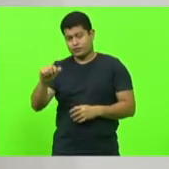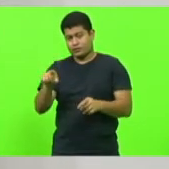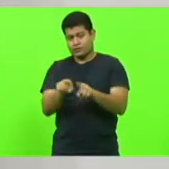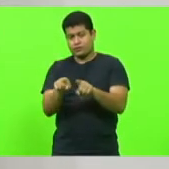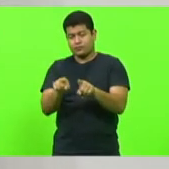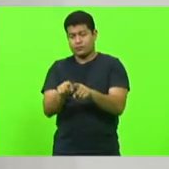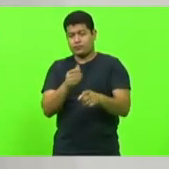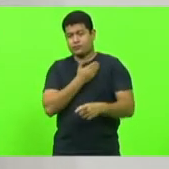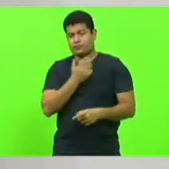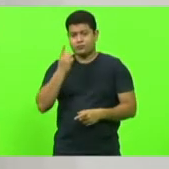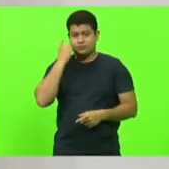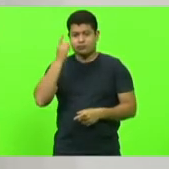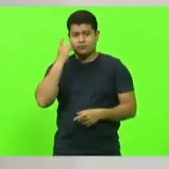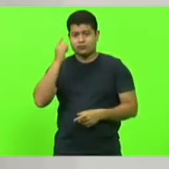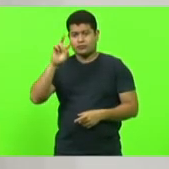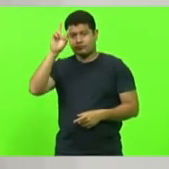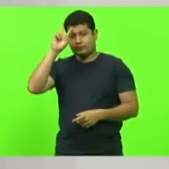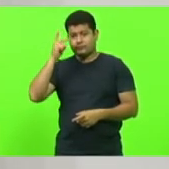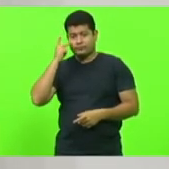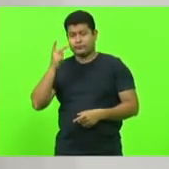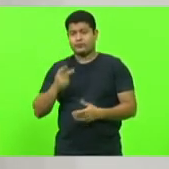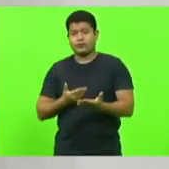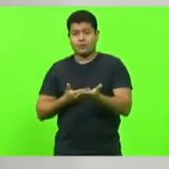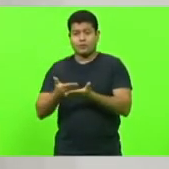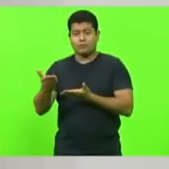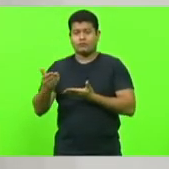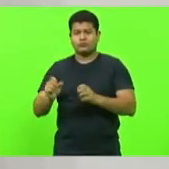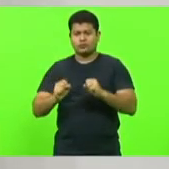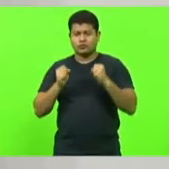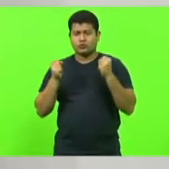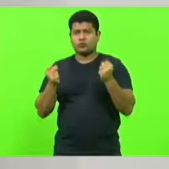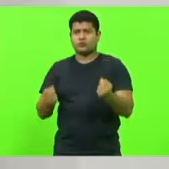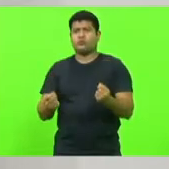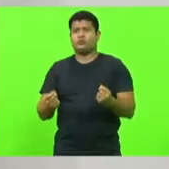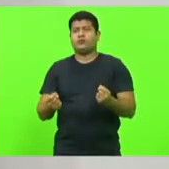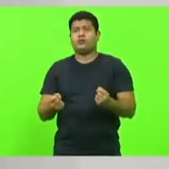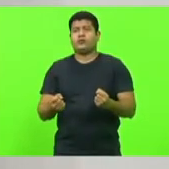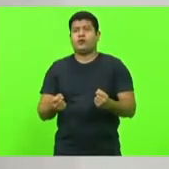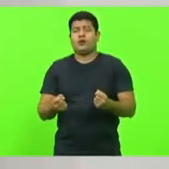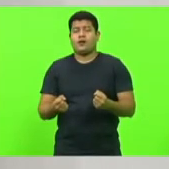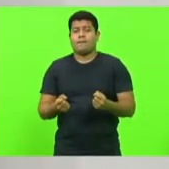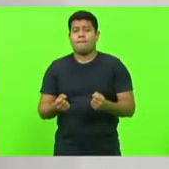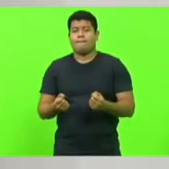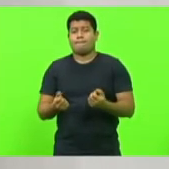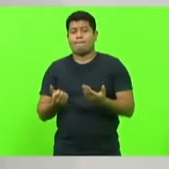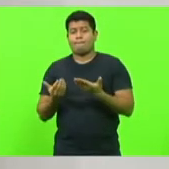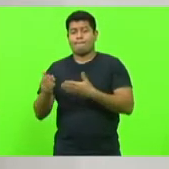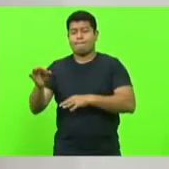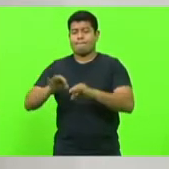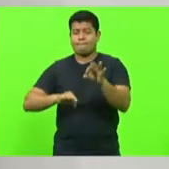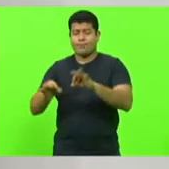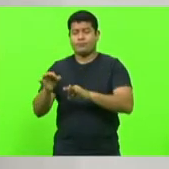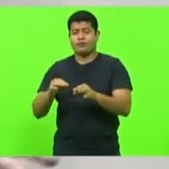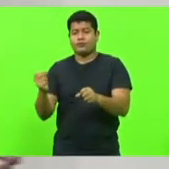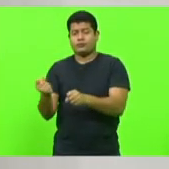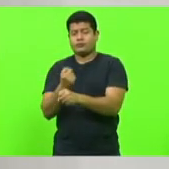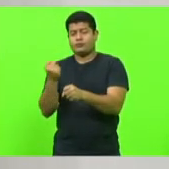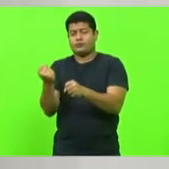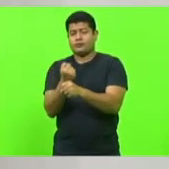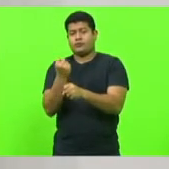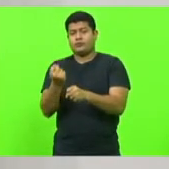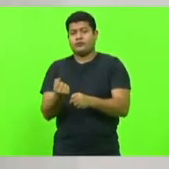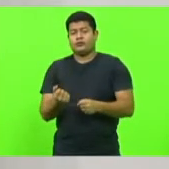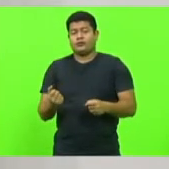Milton Obos, que, desde o início, está empenhado também a ajudar na execução dessa obra, e todos os